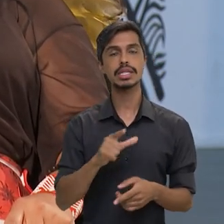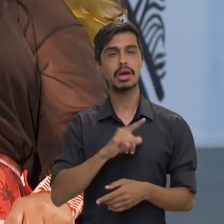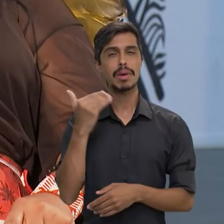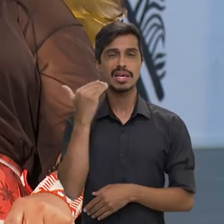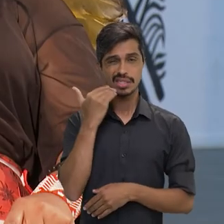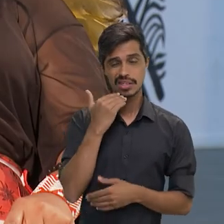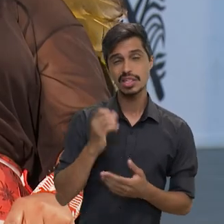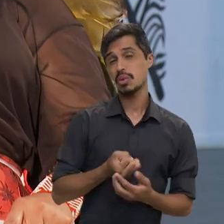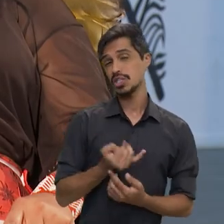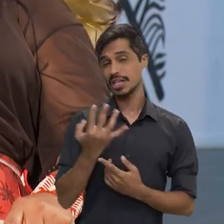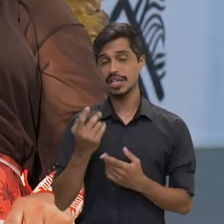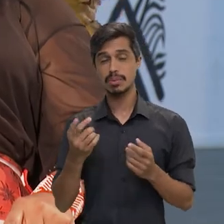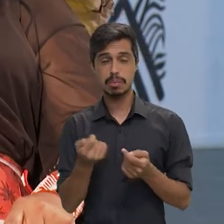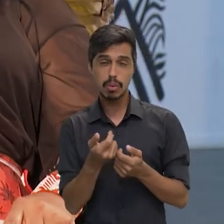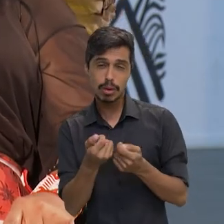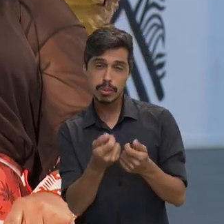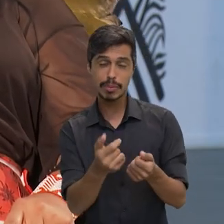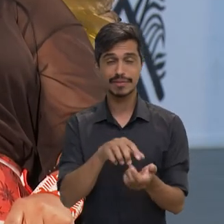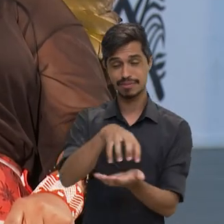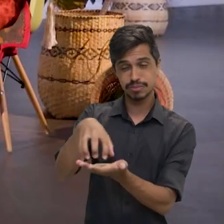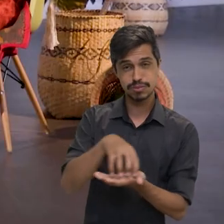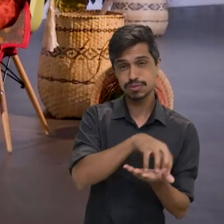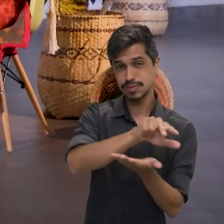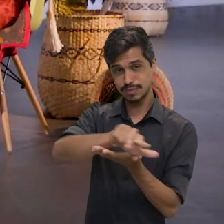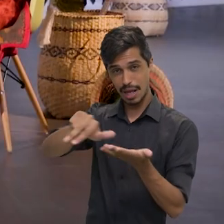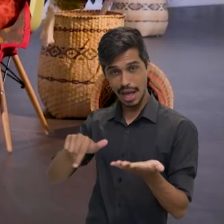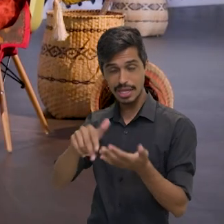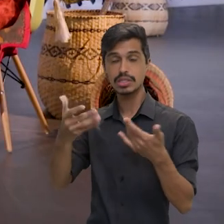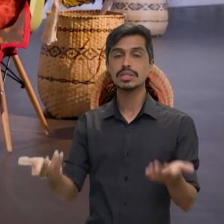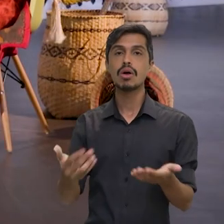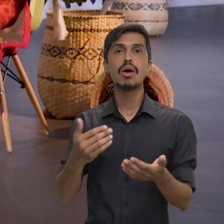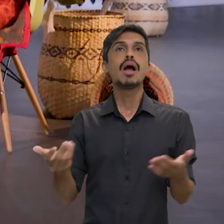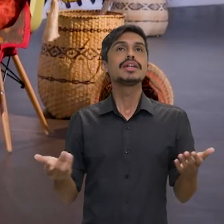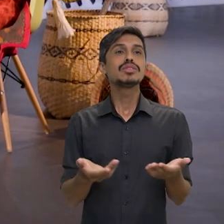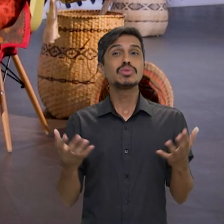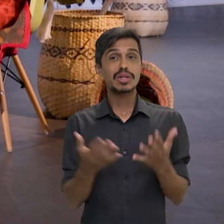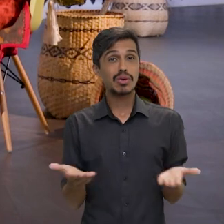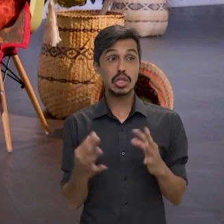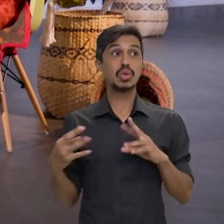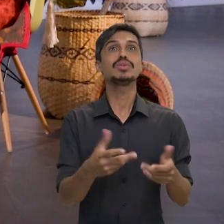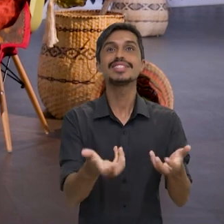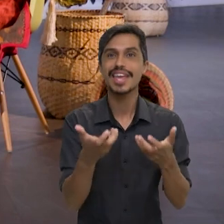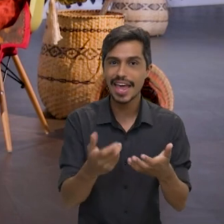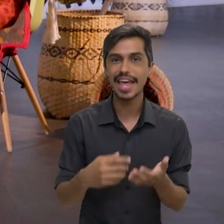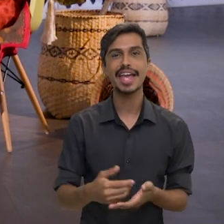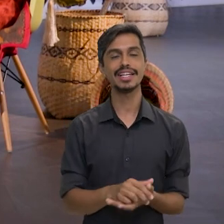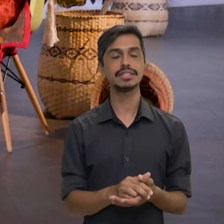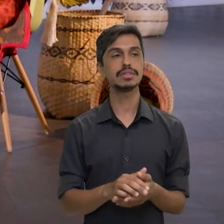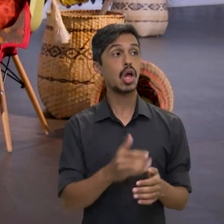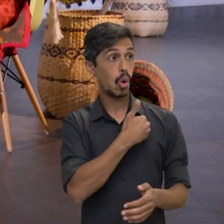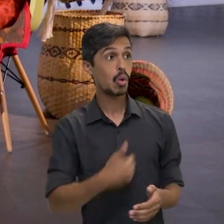deficiência muito grande de servidor público para muitos órgãos, né? Então, nesse momento, está todo mundo querendo. Mas é algo também que o governo está